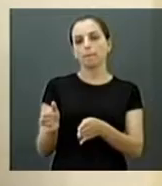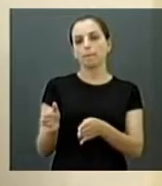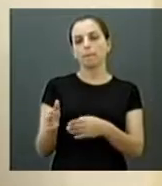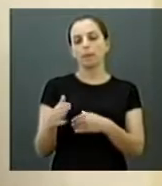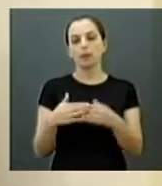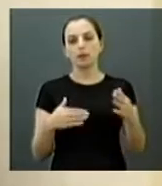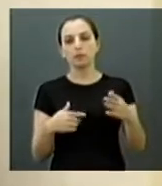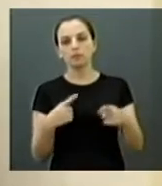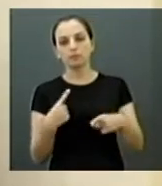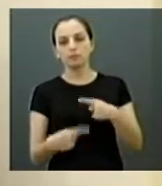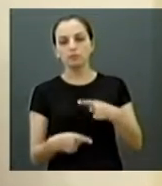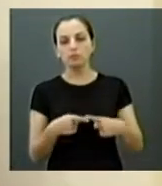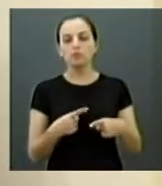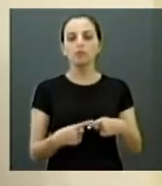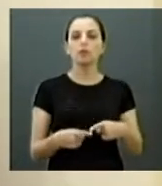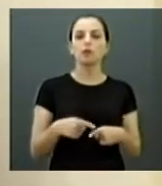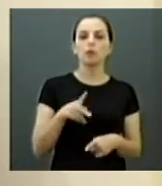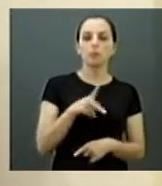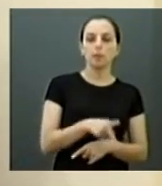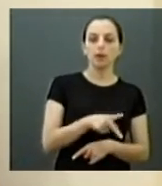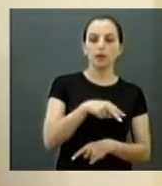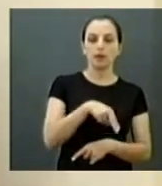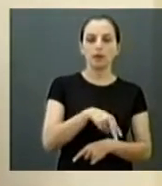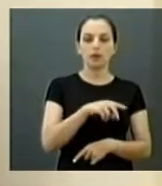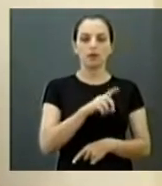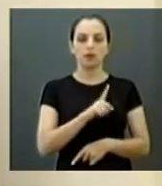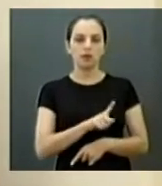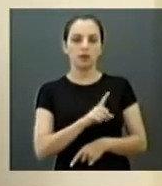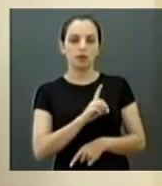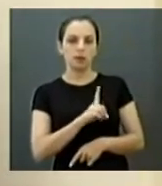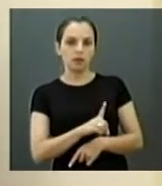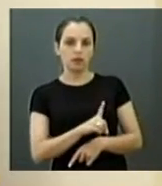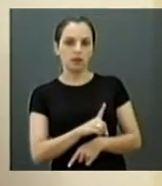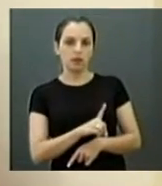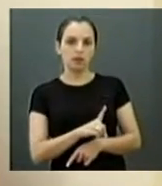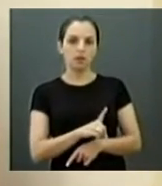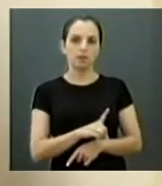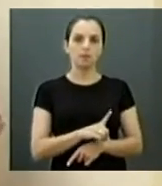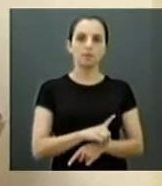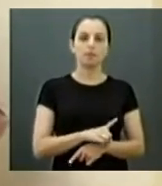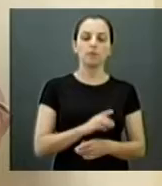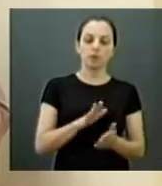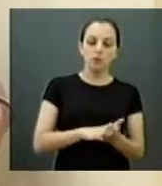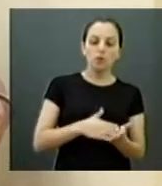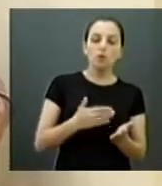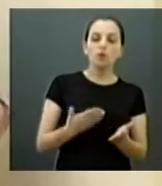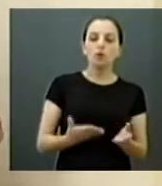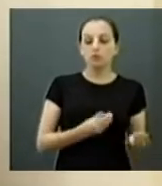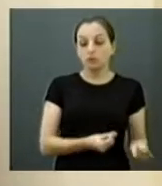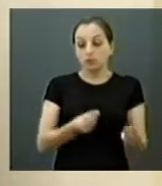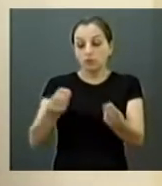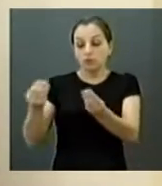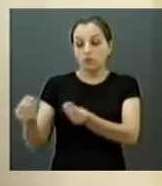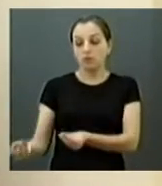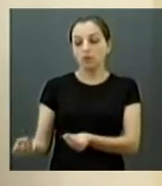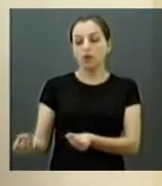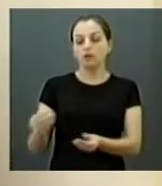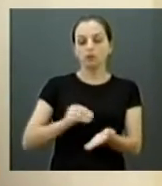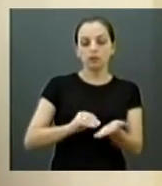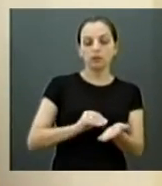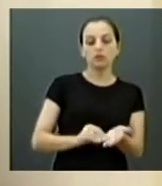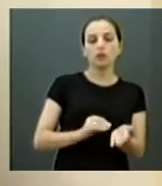material do PNLD, do Plano Nacional do Livro Didático, enviado pelo MEC e a Secretaria de Educação. Nós recebemos uma